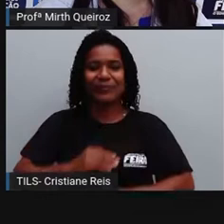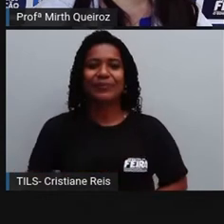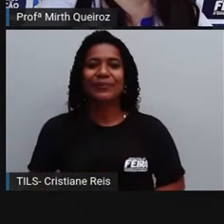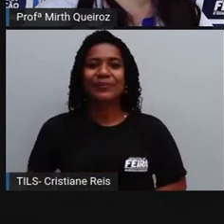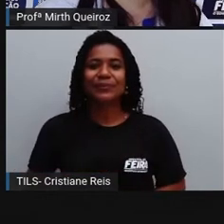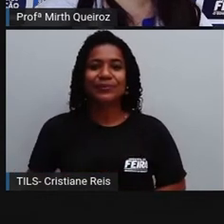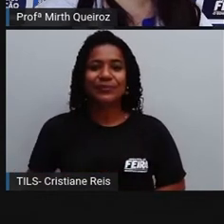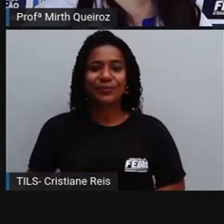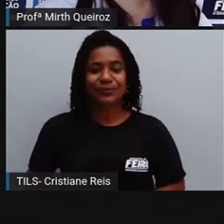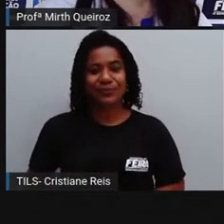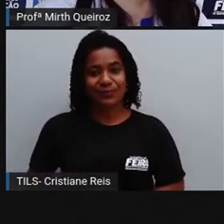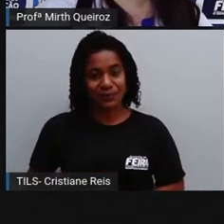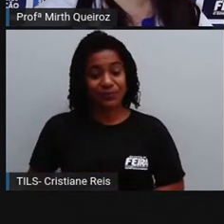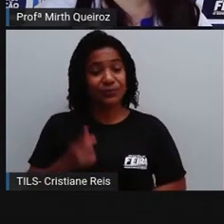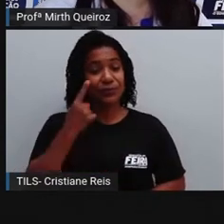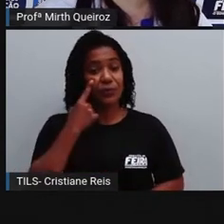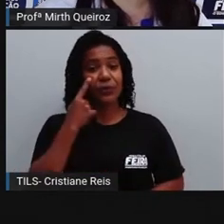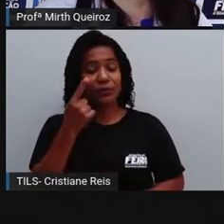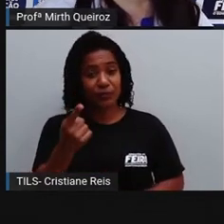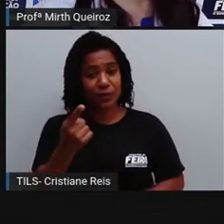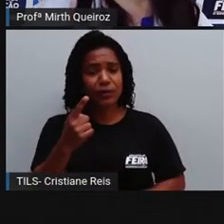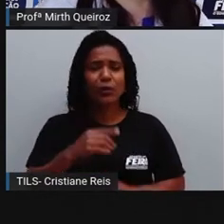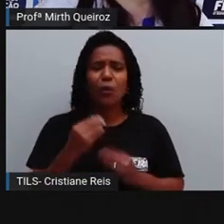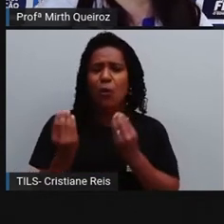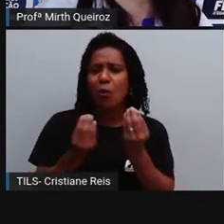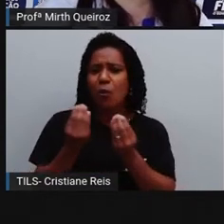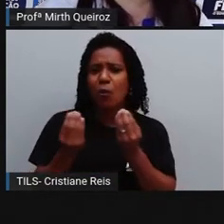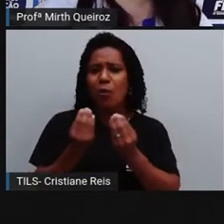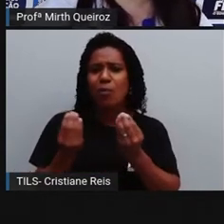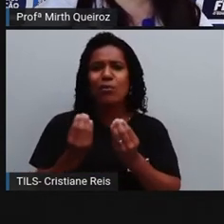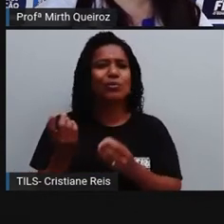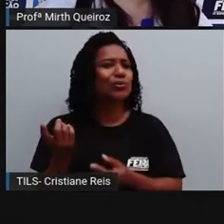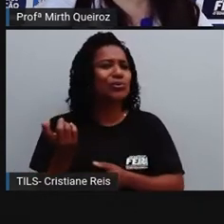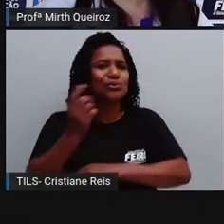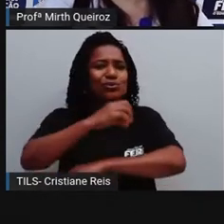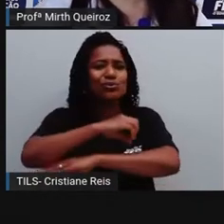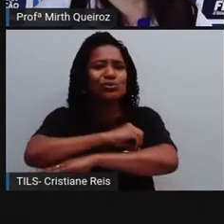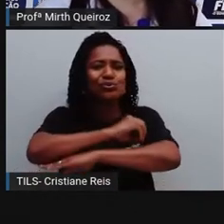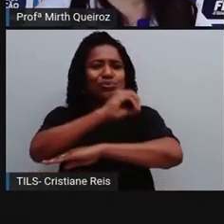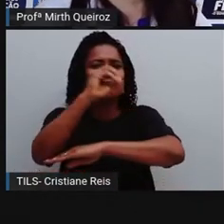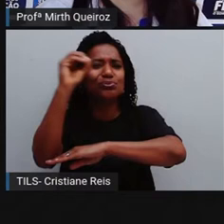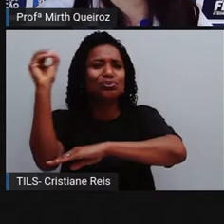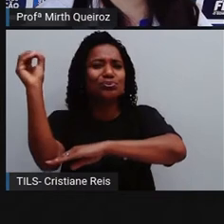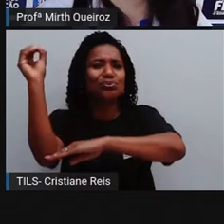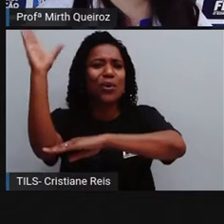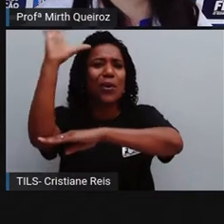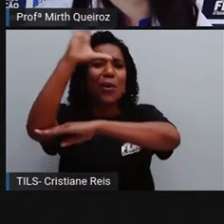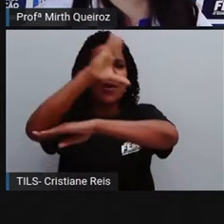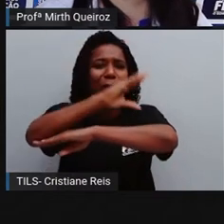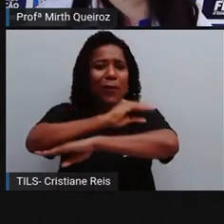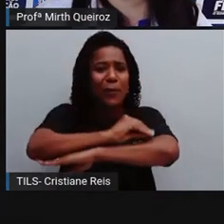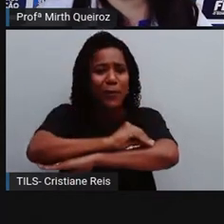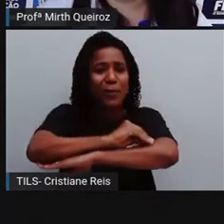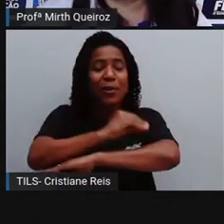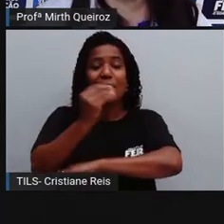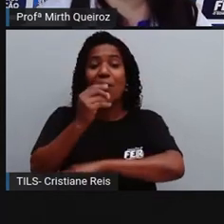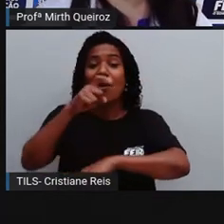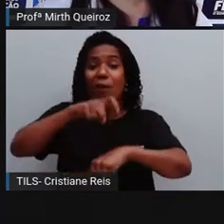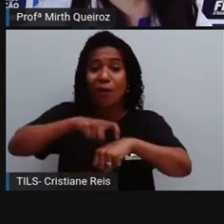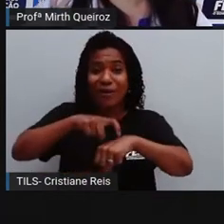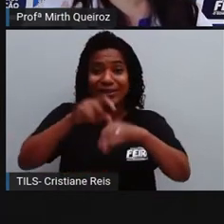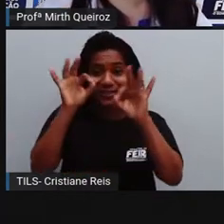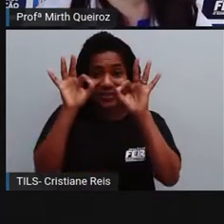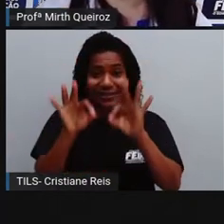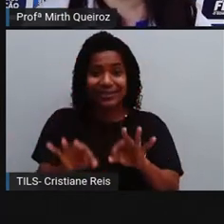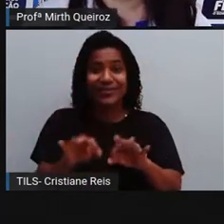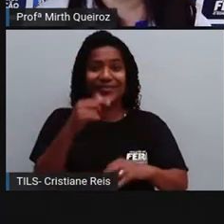A sucessão dos dias e das noites. Um dia terrestre tem exatamente 23 horas,